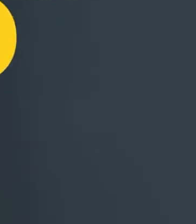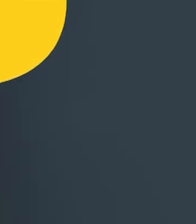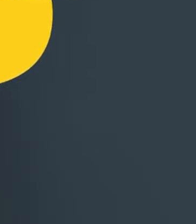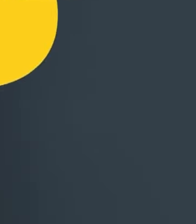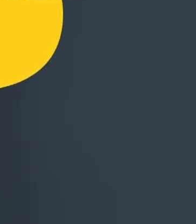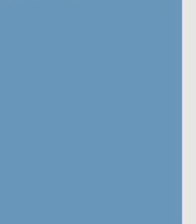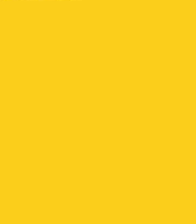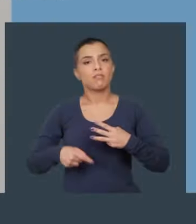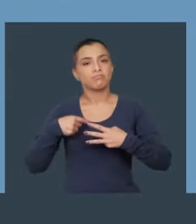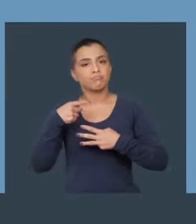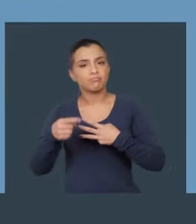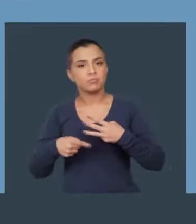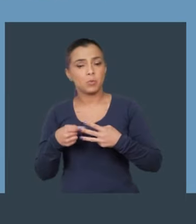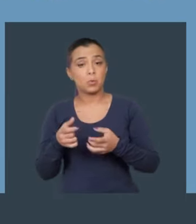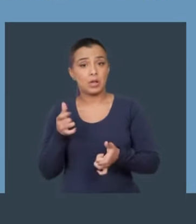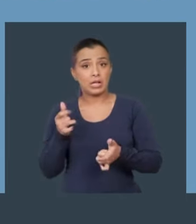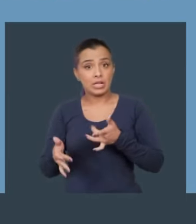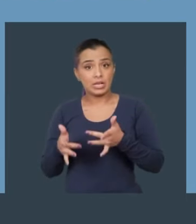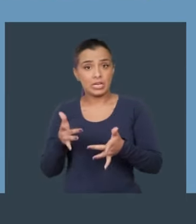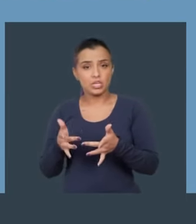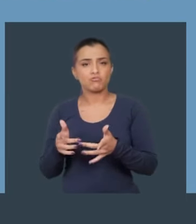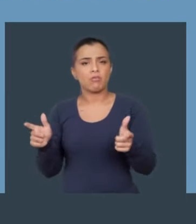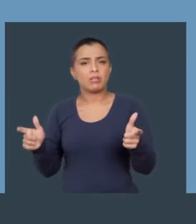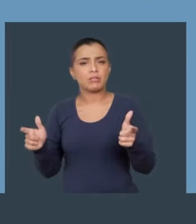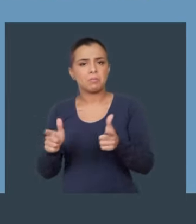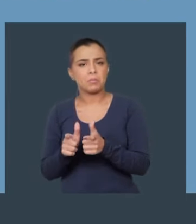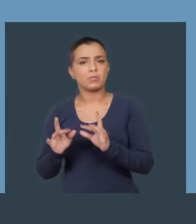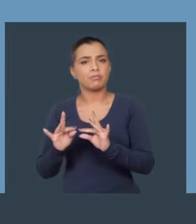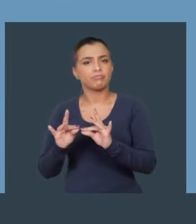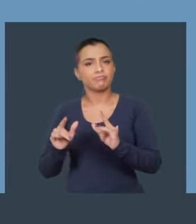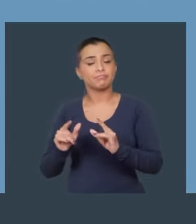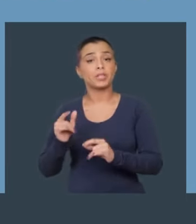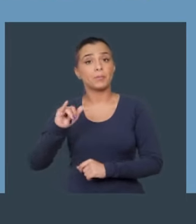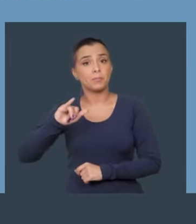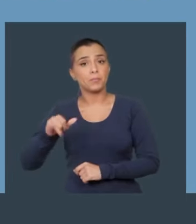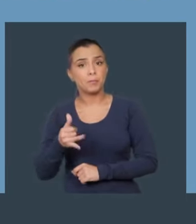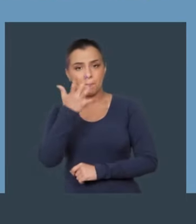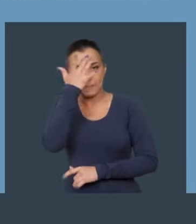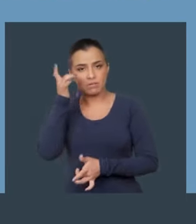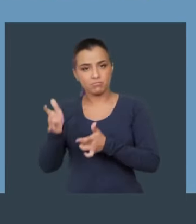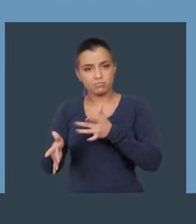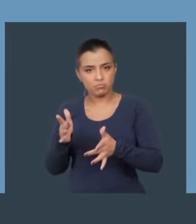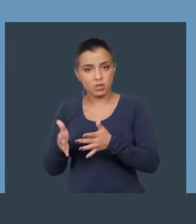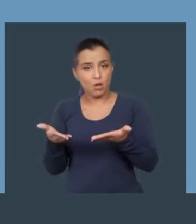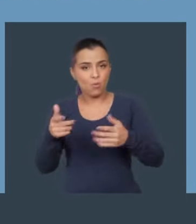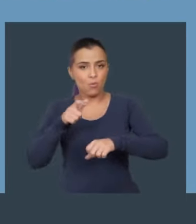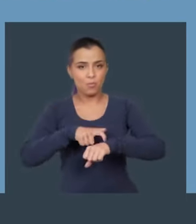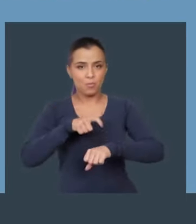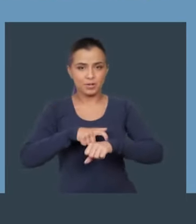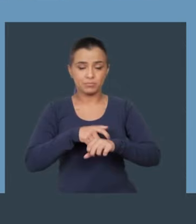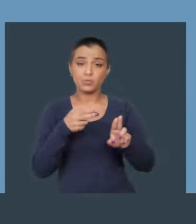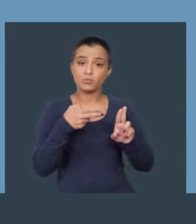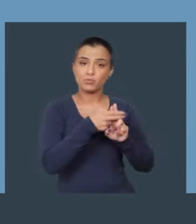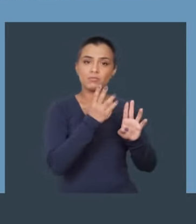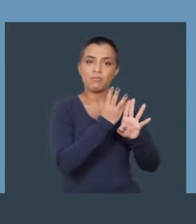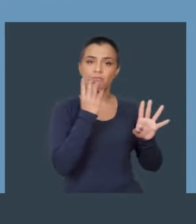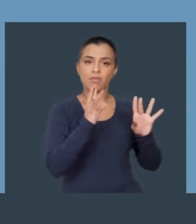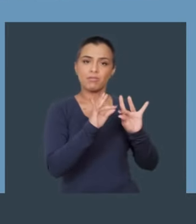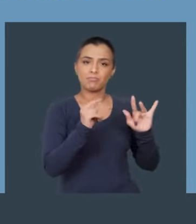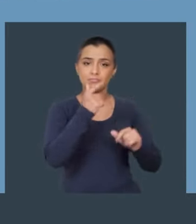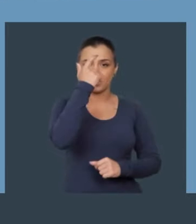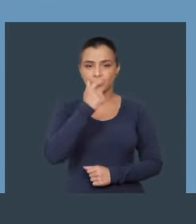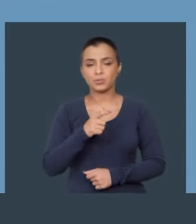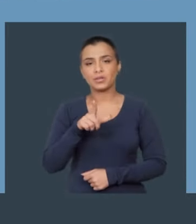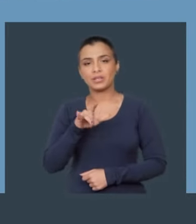7. Seja circular, reduza, reutilize, recicle. Catadores de recicláveis terão vez. Por um